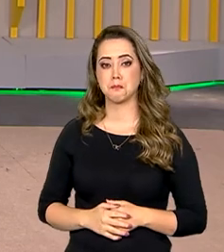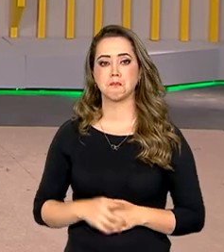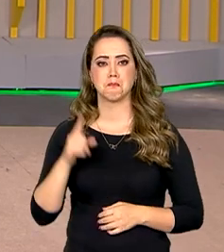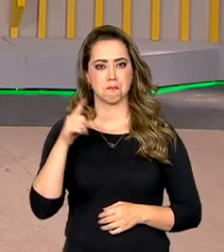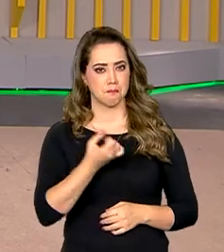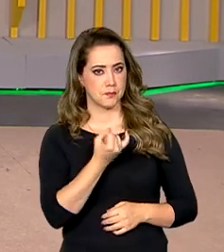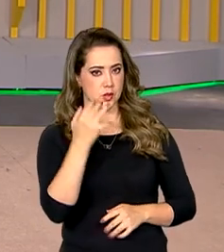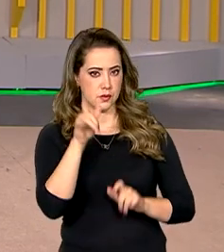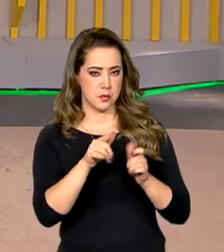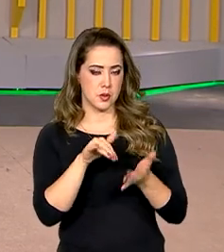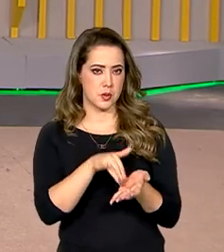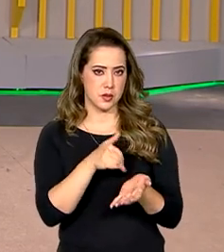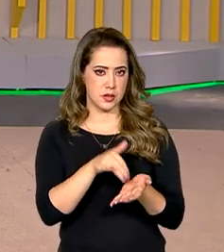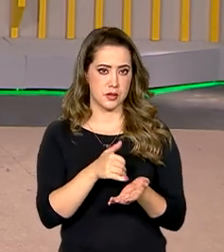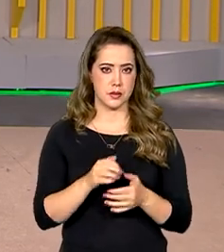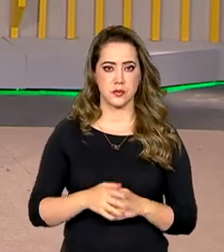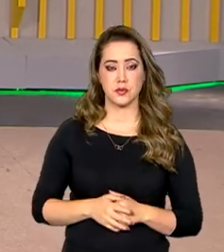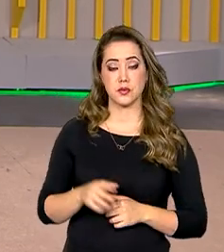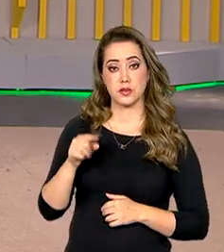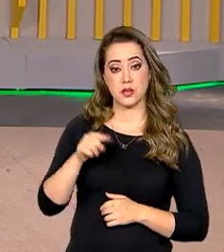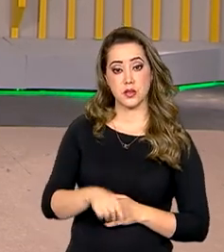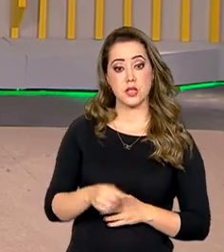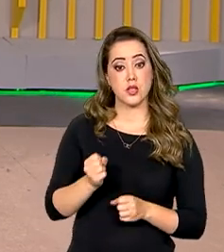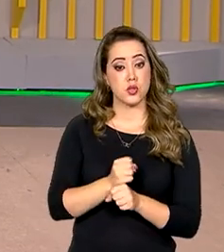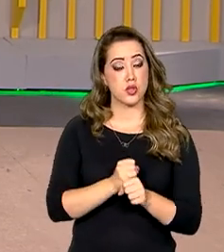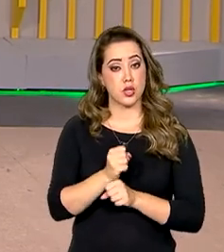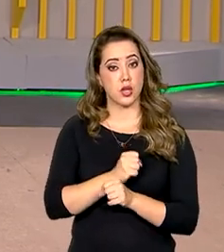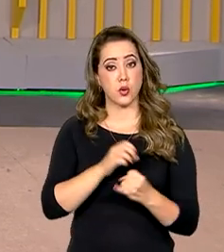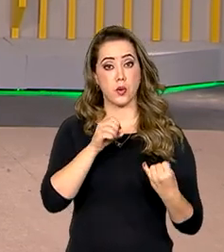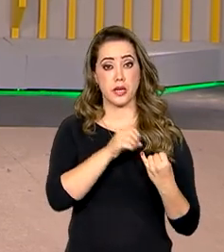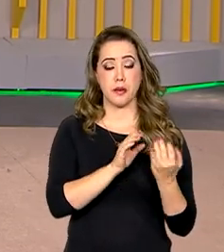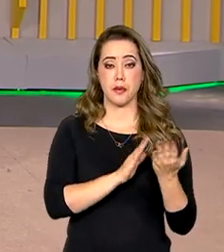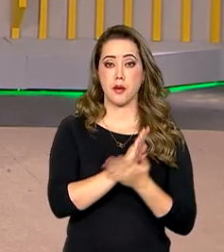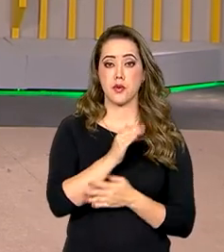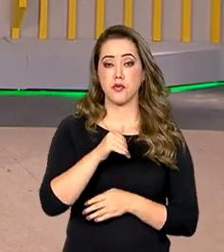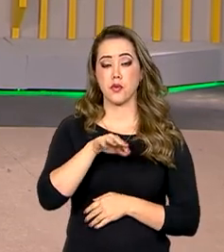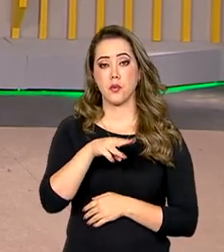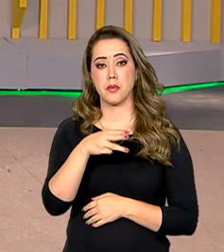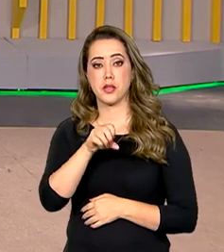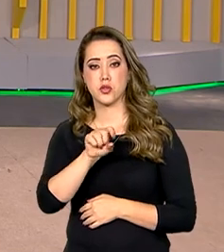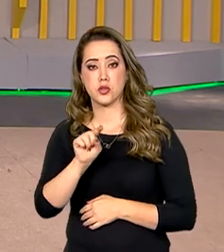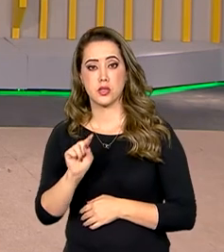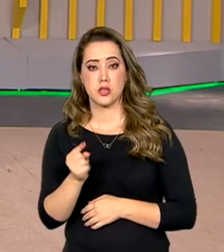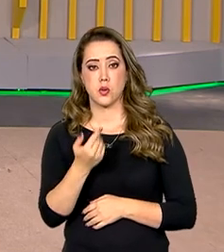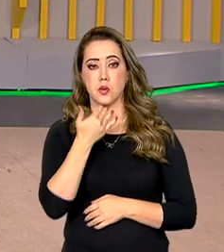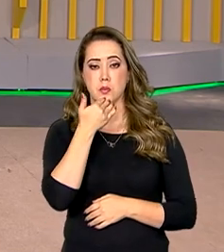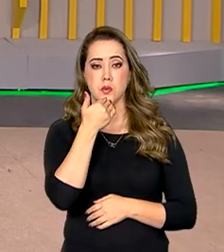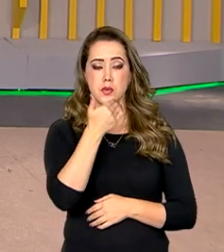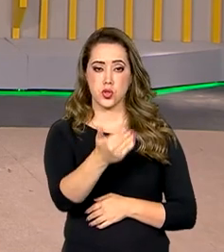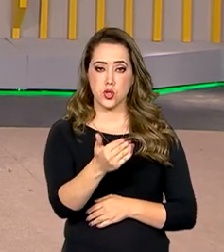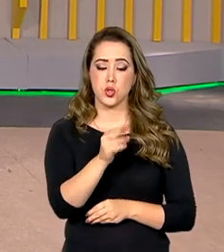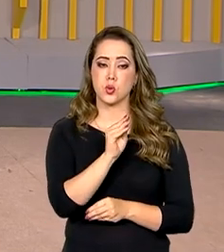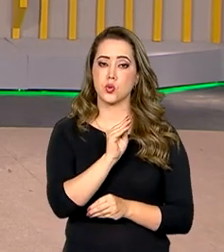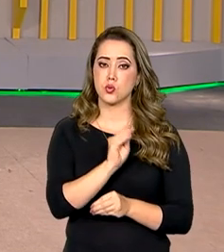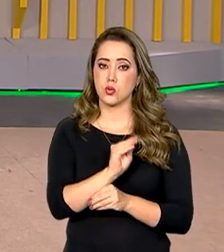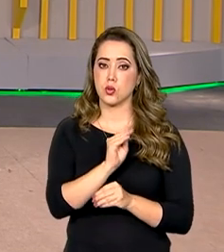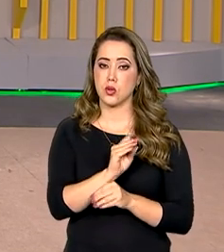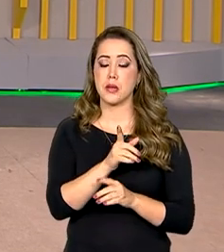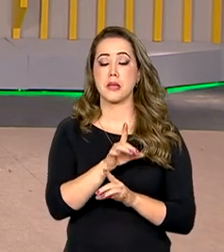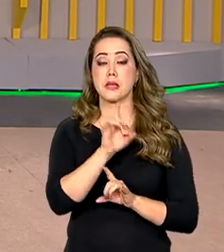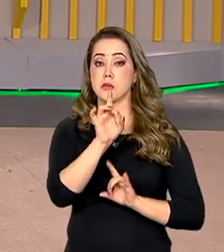muita gente inscrita, né Roberto? Nesta edição, o Enem aprovou mais de 38 mil solicitações de atendimento